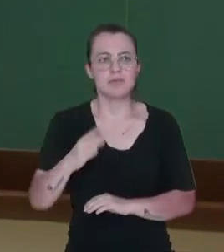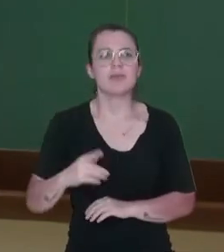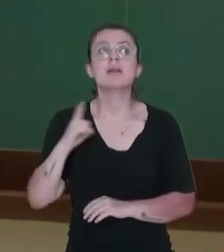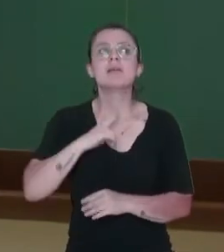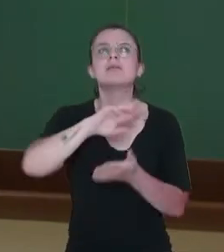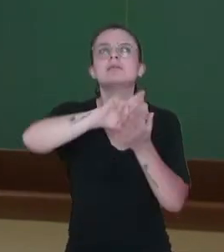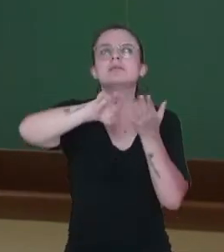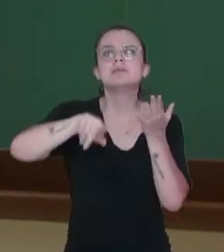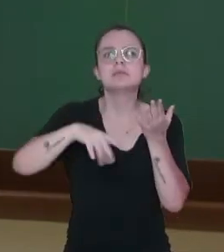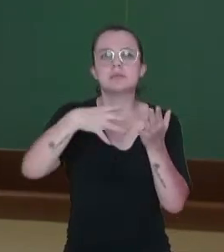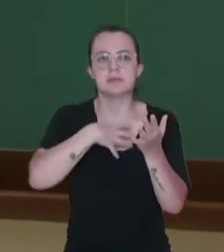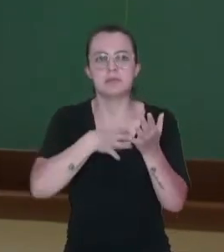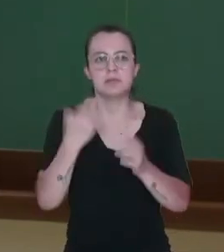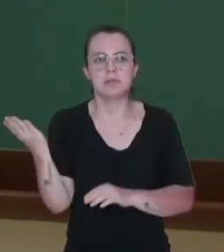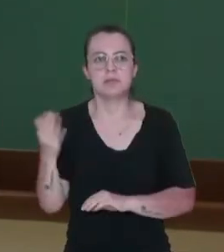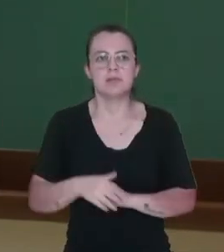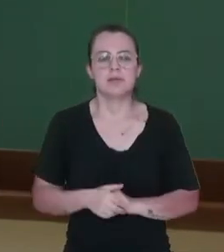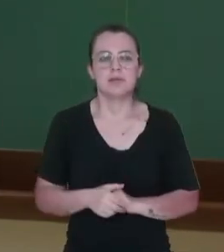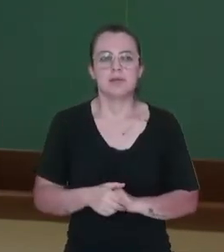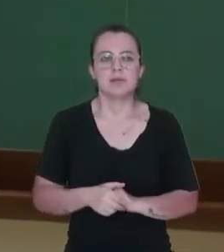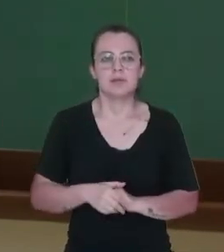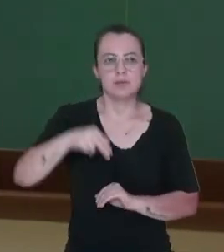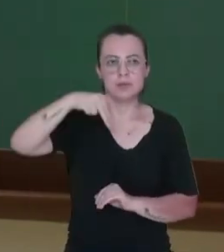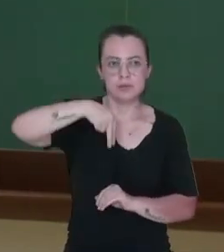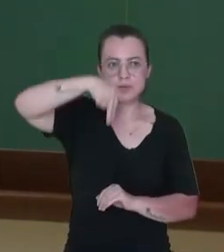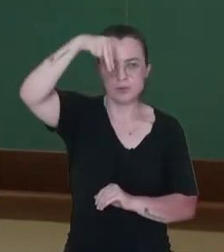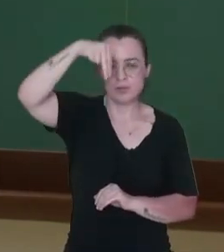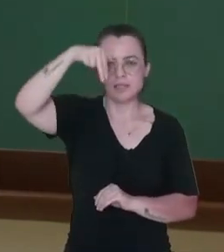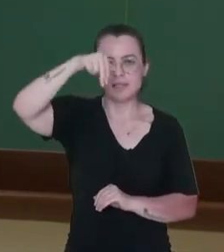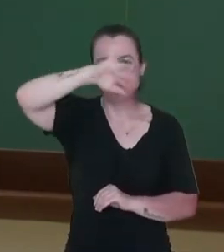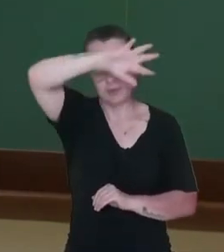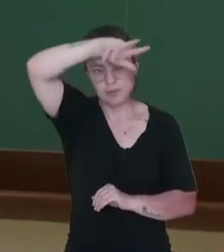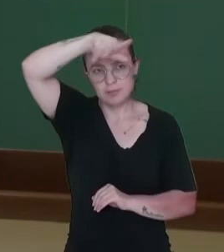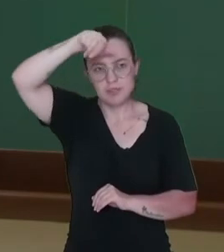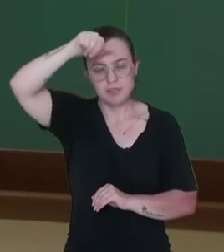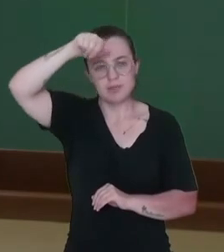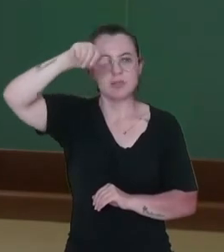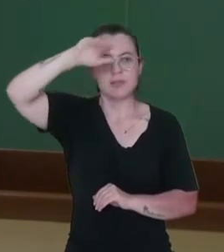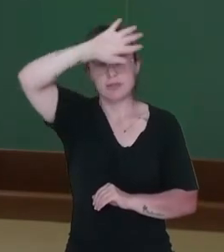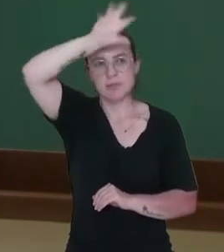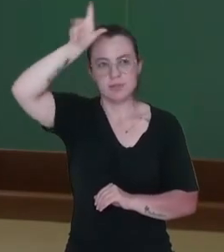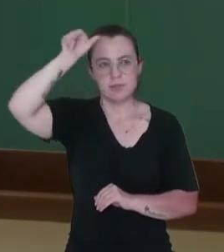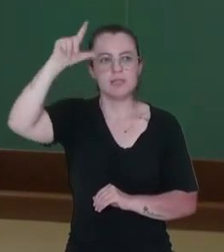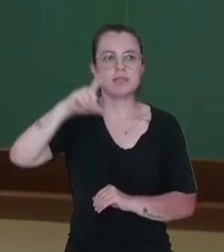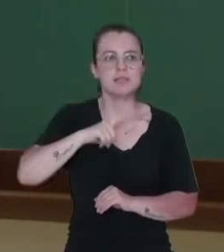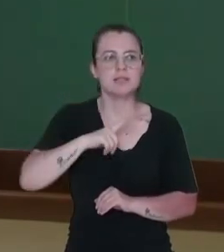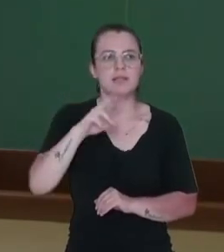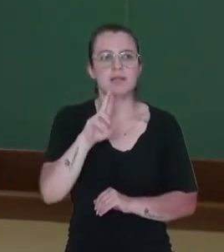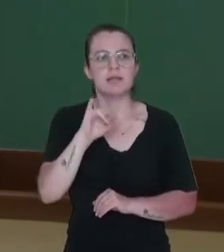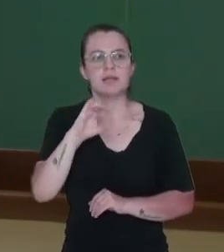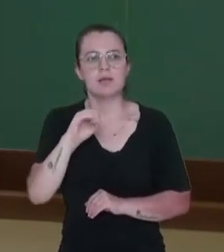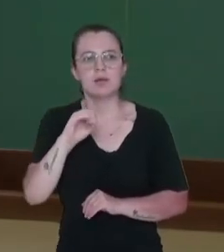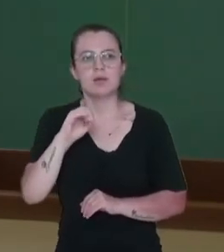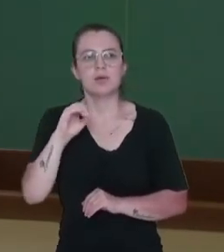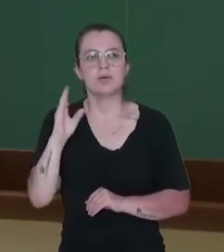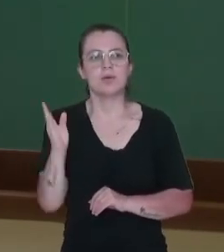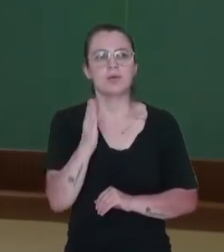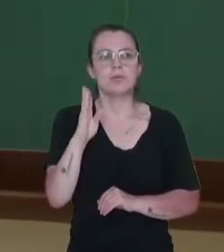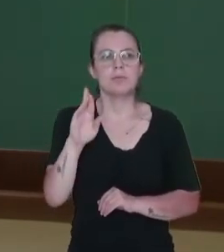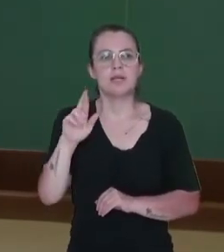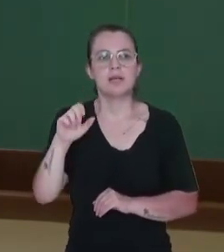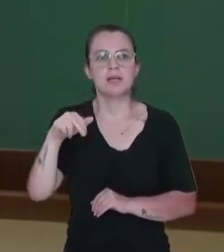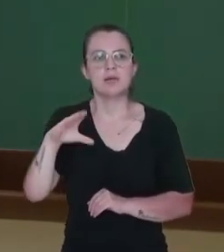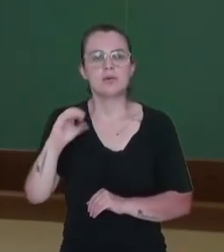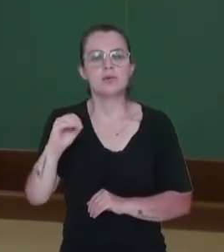características nesse modelo? Na porção norte do Amazonas, o território de Rio Branco, que hoje é o atual